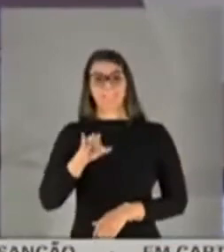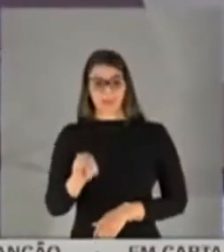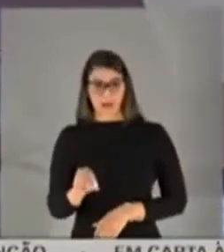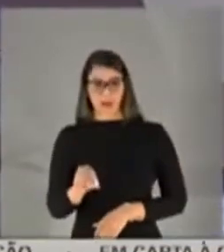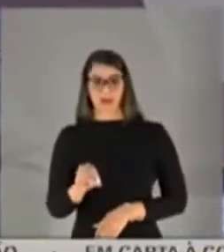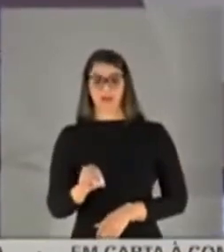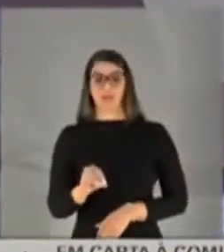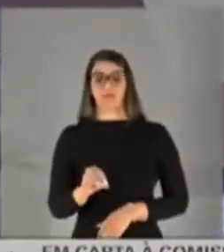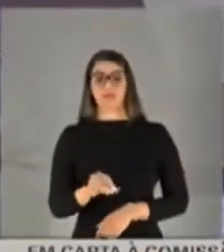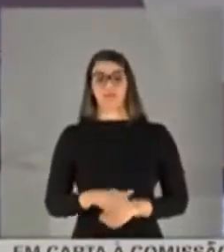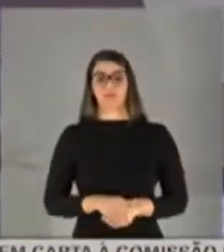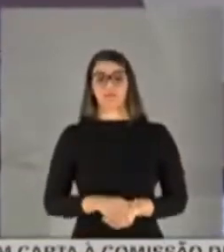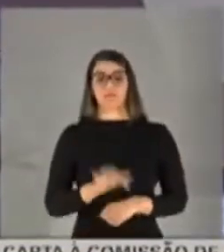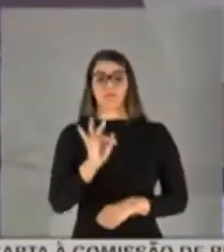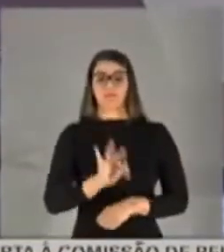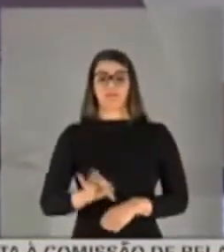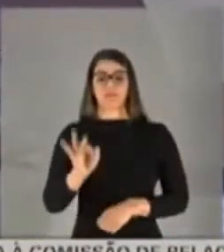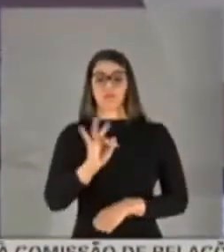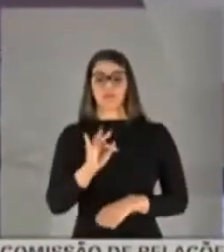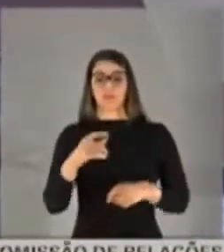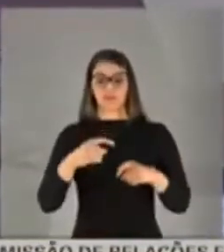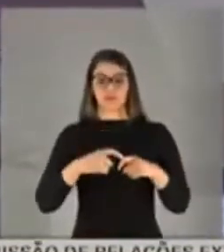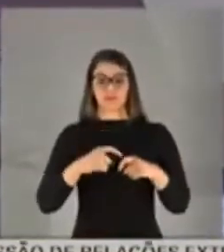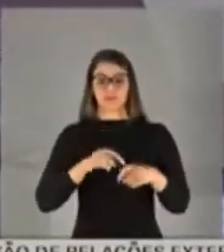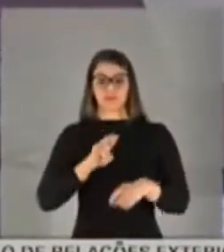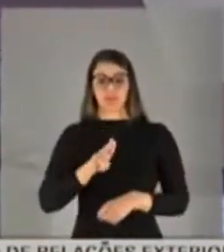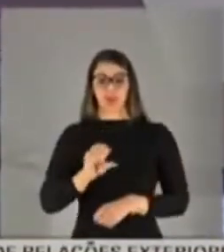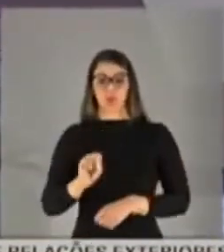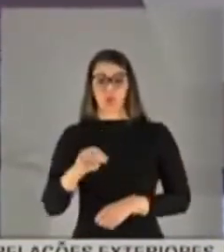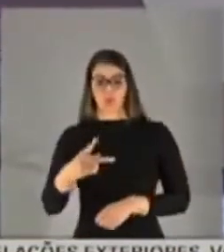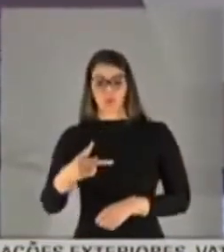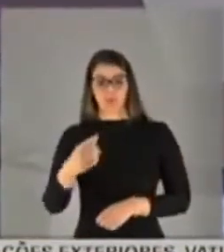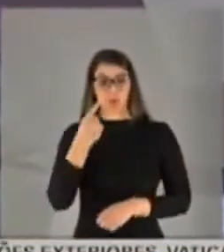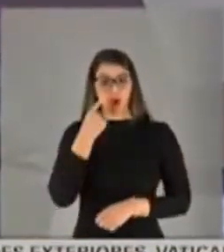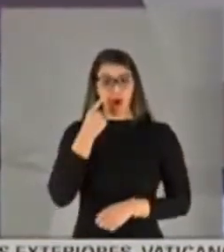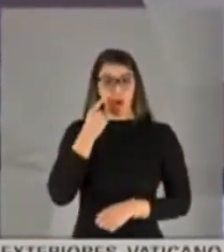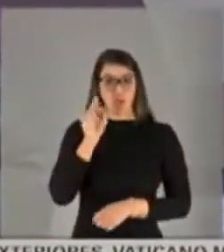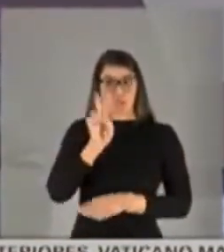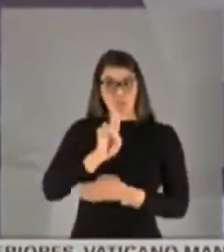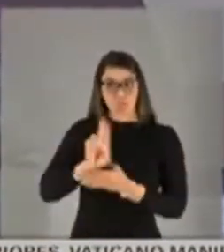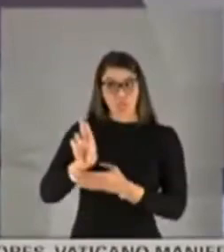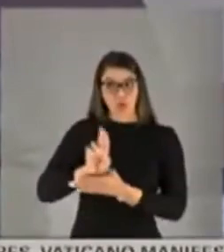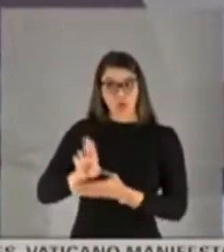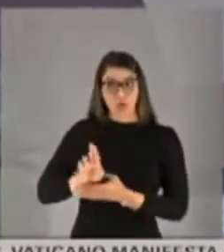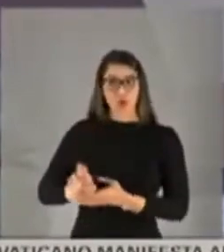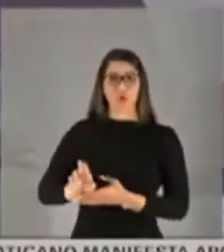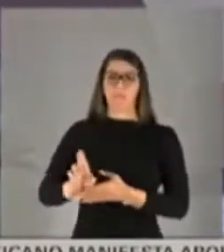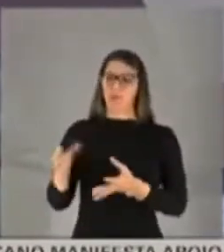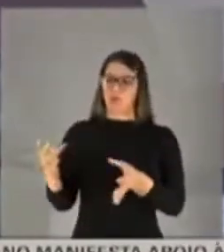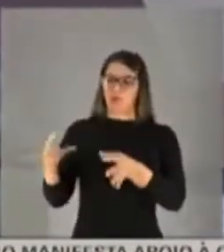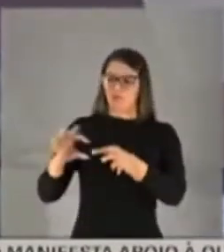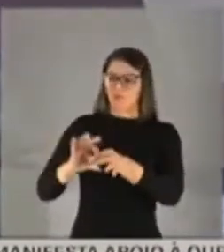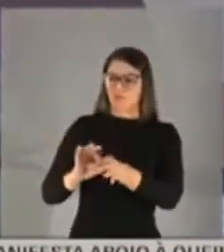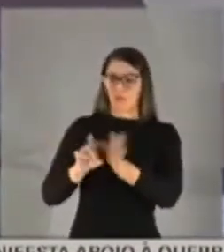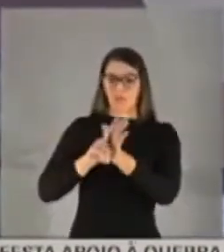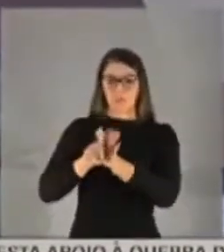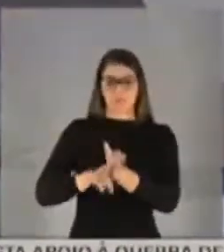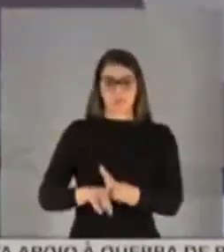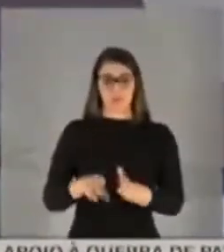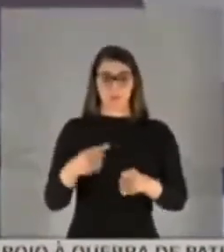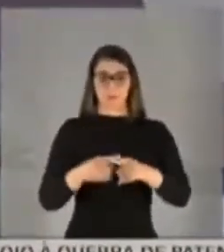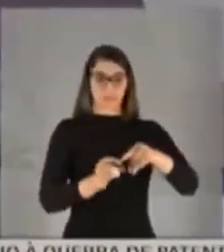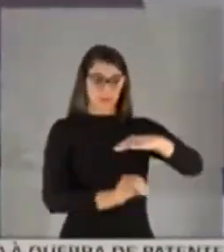Preventiva da Faculdade de Medicina da USP. Chamo atenção para o nome e para a vinculação desses pesquisadores, porque estão entre as